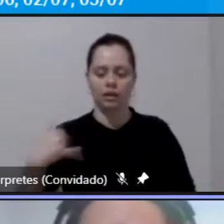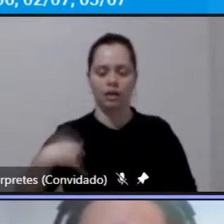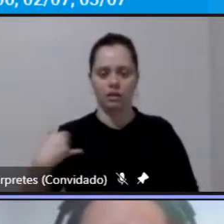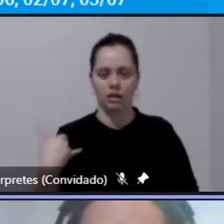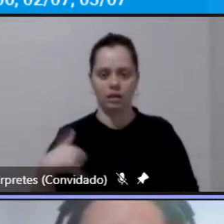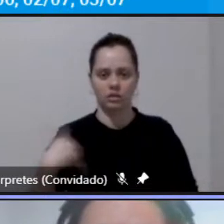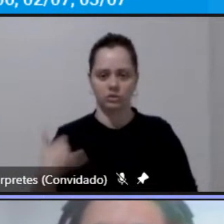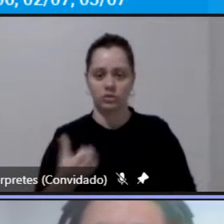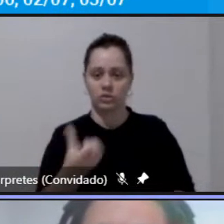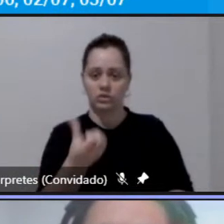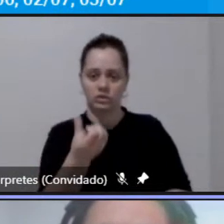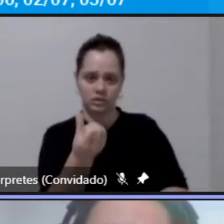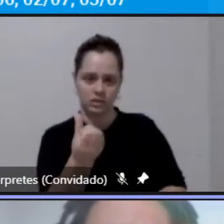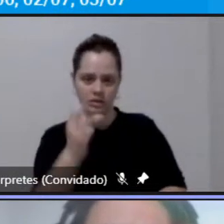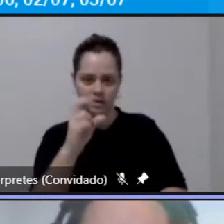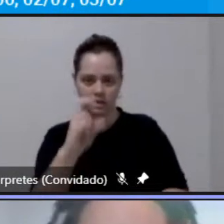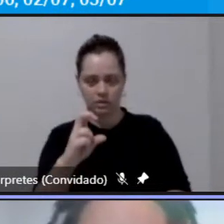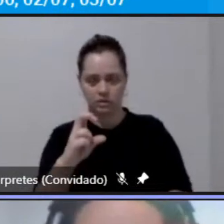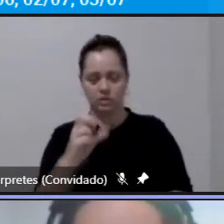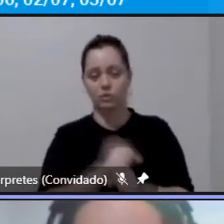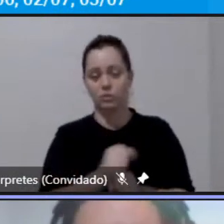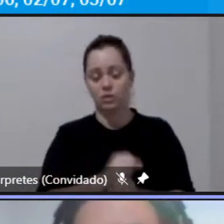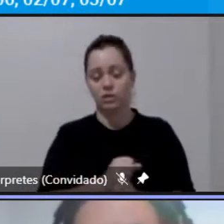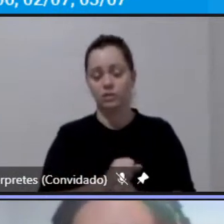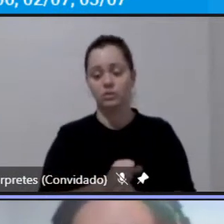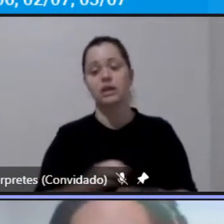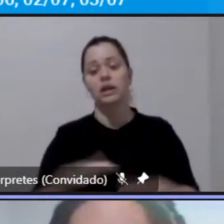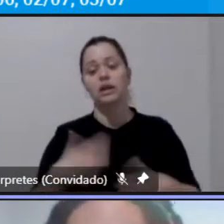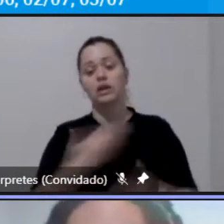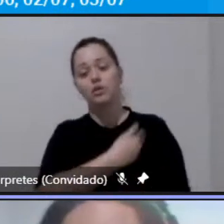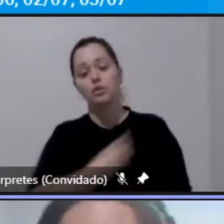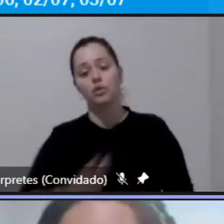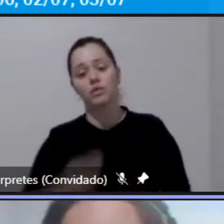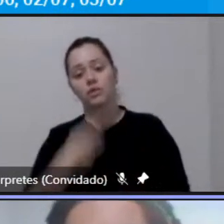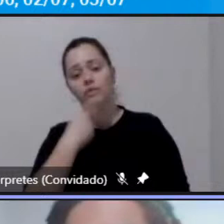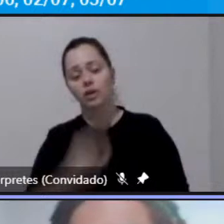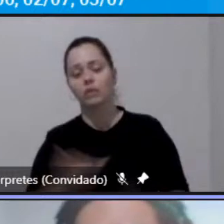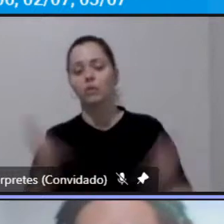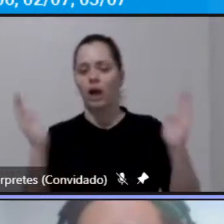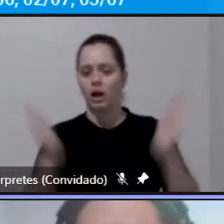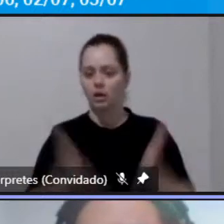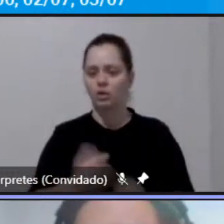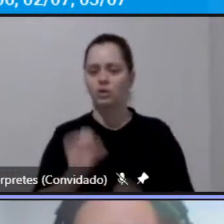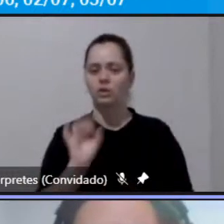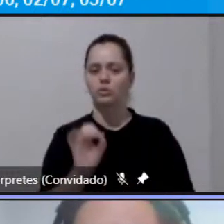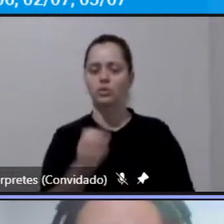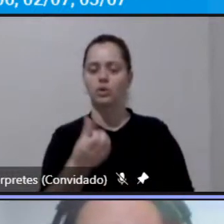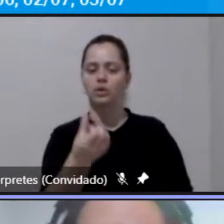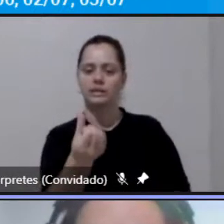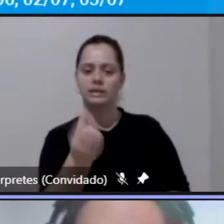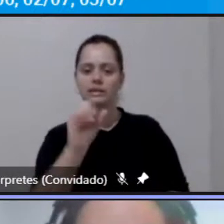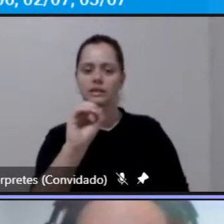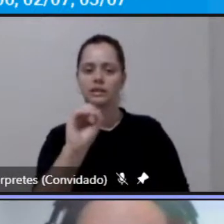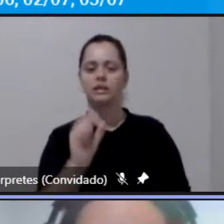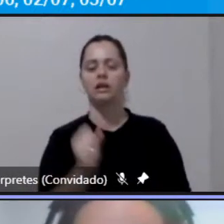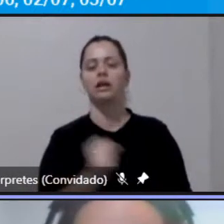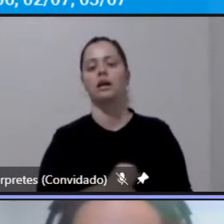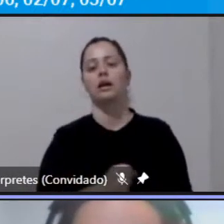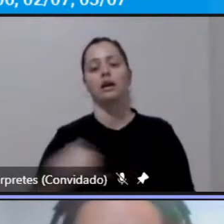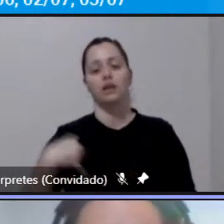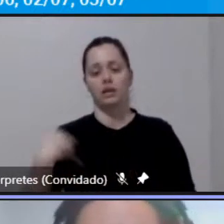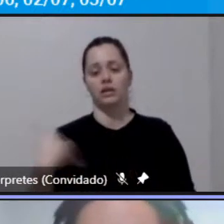o governo estadual ampliou para 60 anos então isso também foi um reflexo dessa mudança de 2016 para